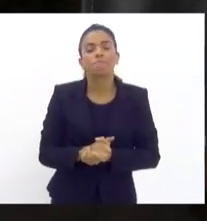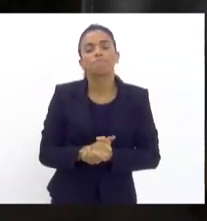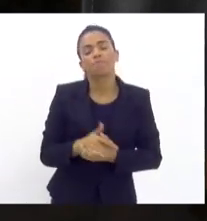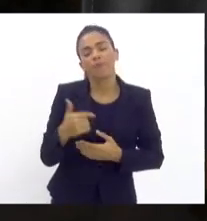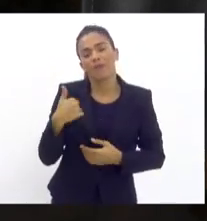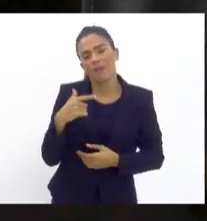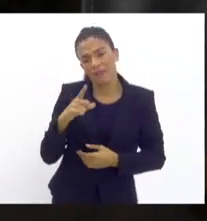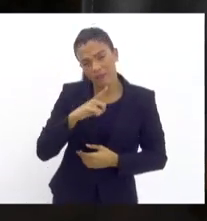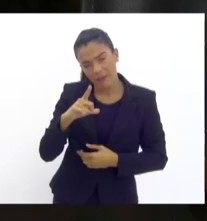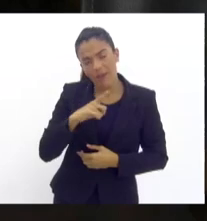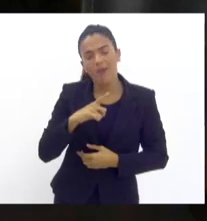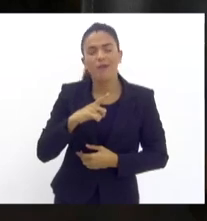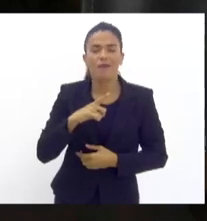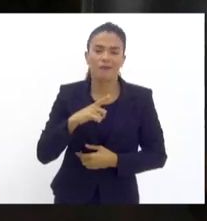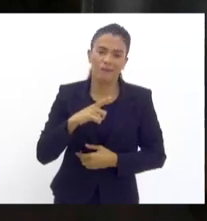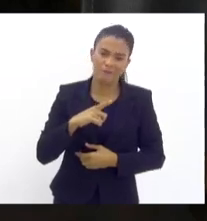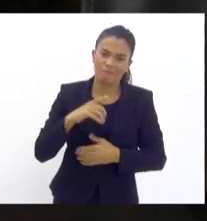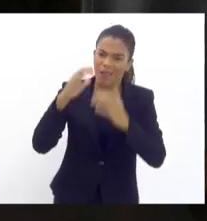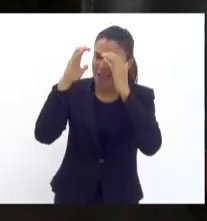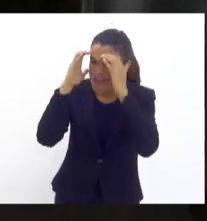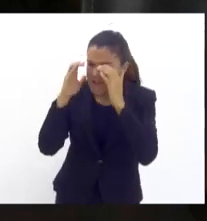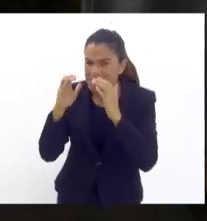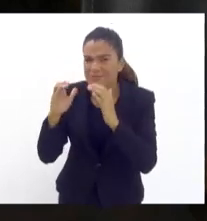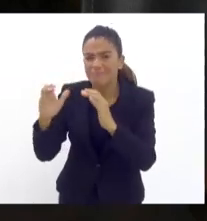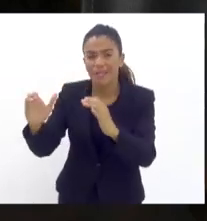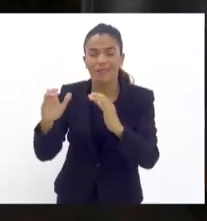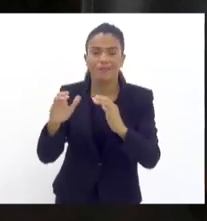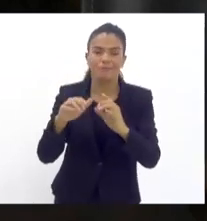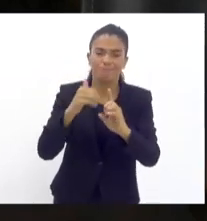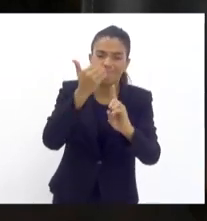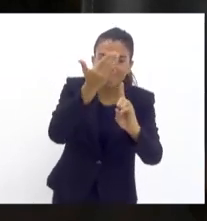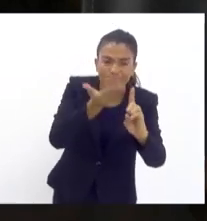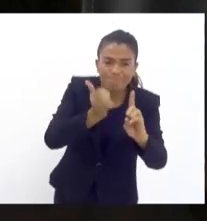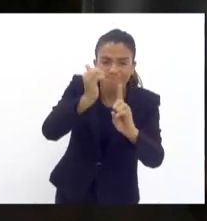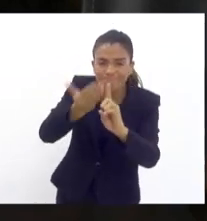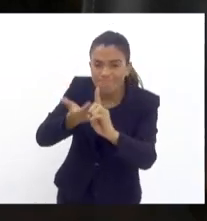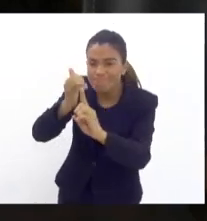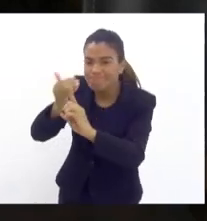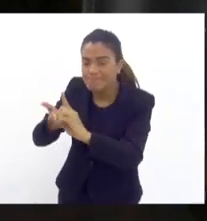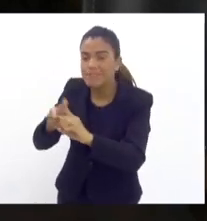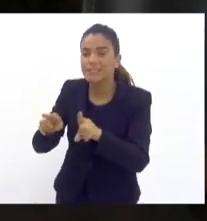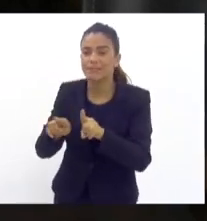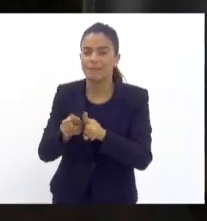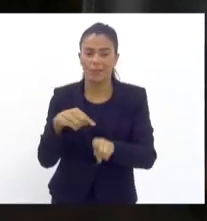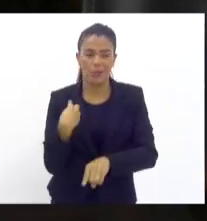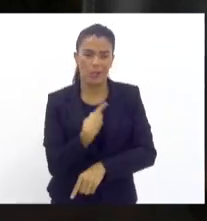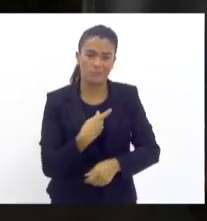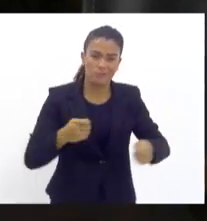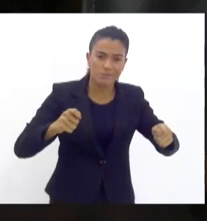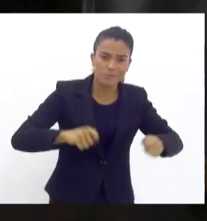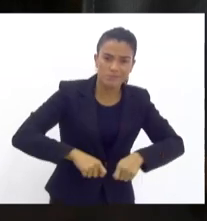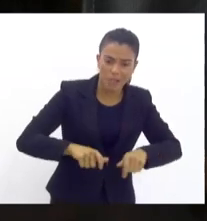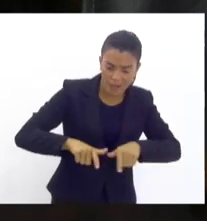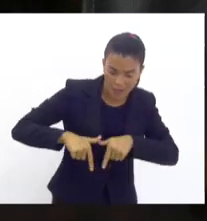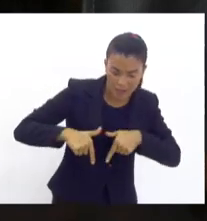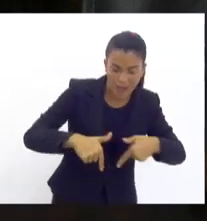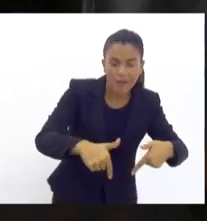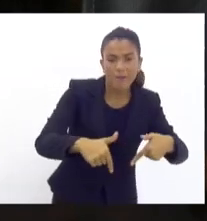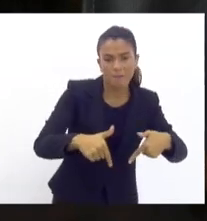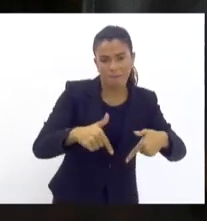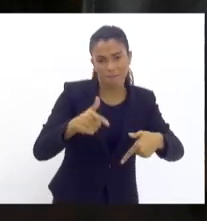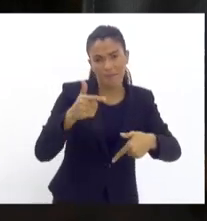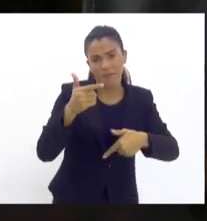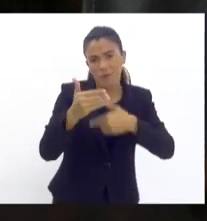disse, tem o maior dos nossos respeitos, nossa apreciação e o que pudermos fazer para que suas